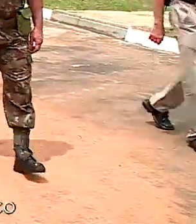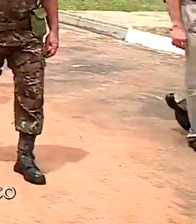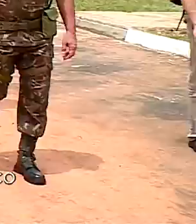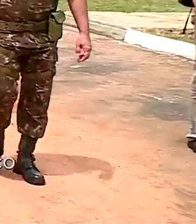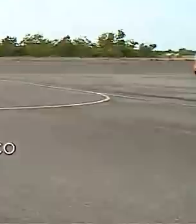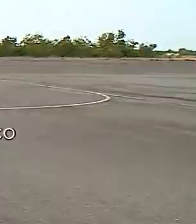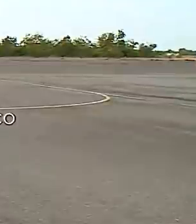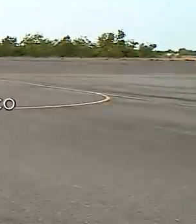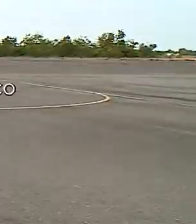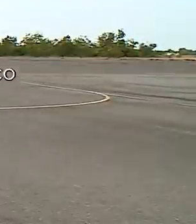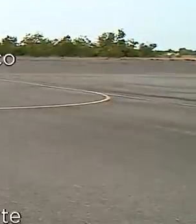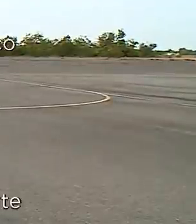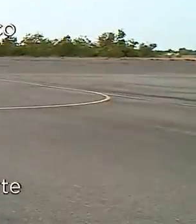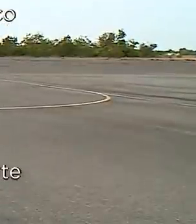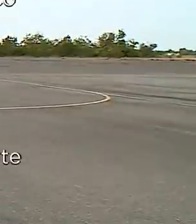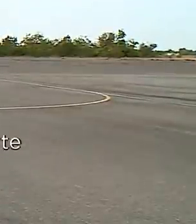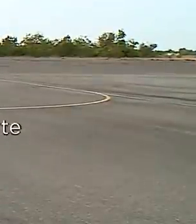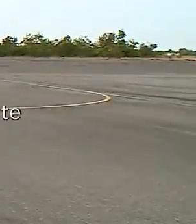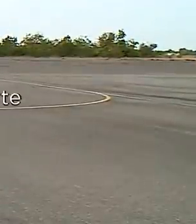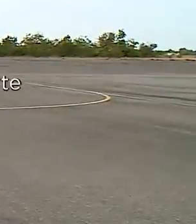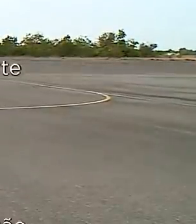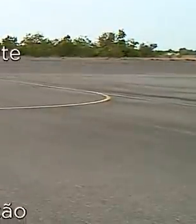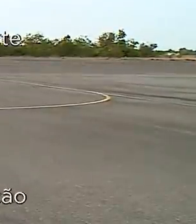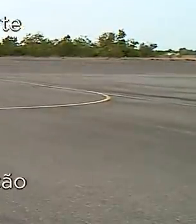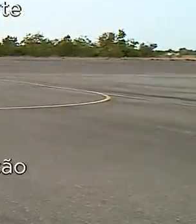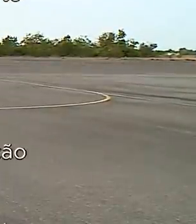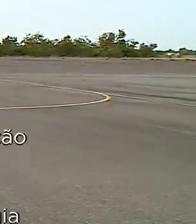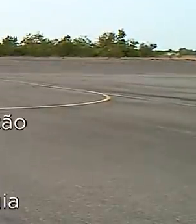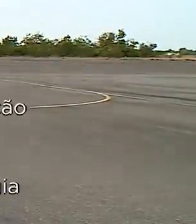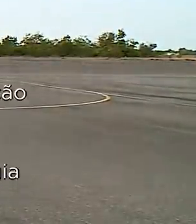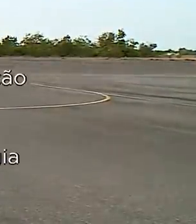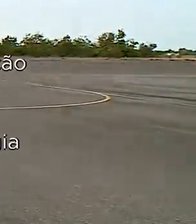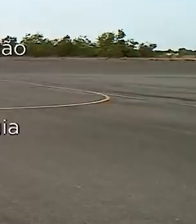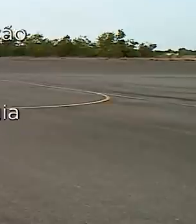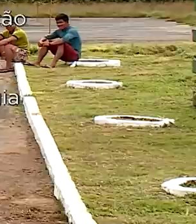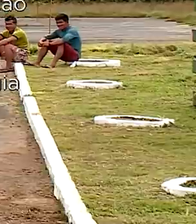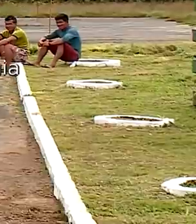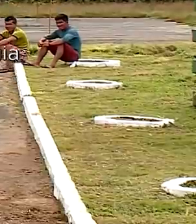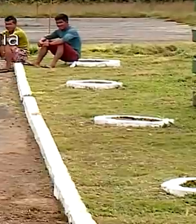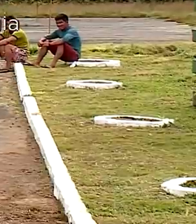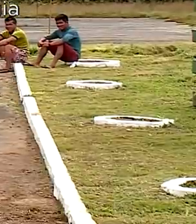A gente se vê amanhã,